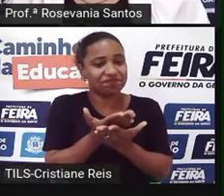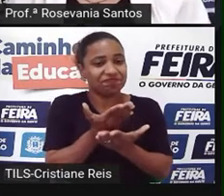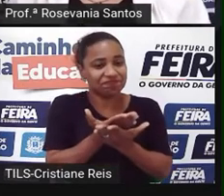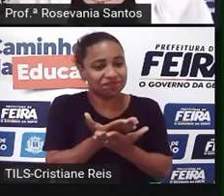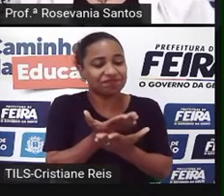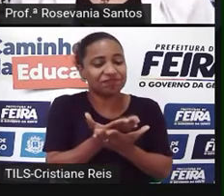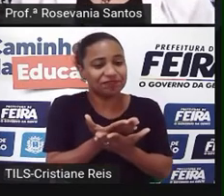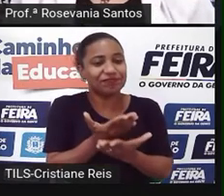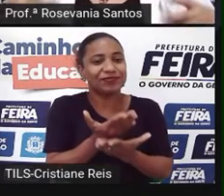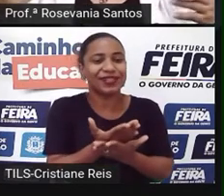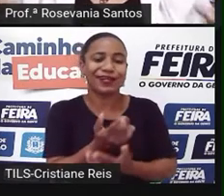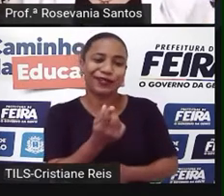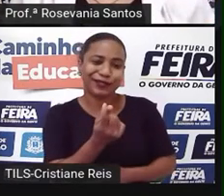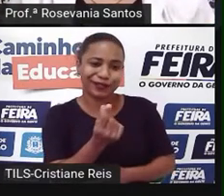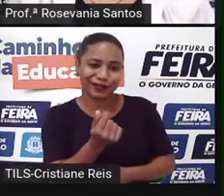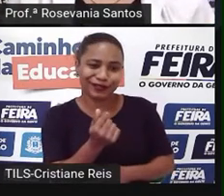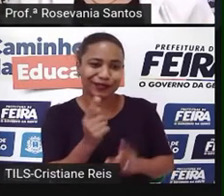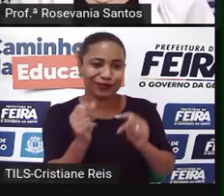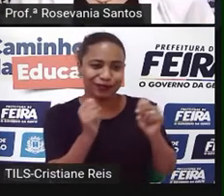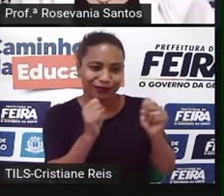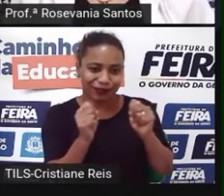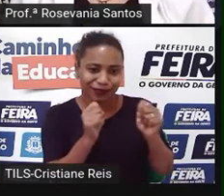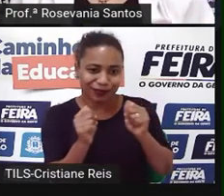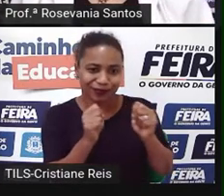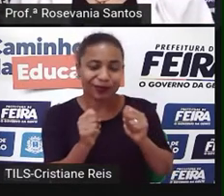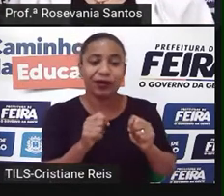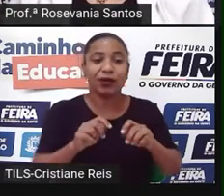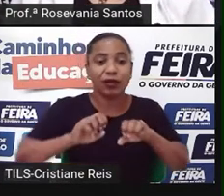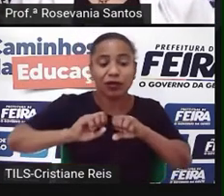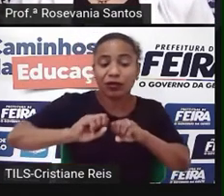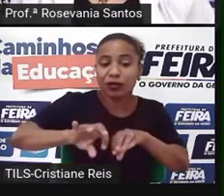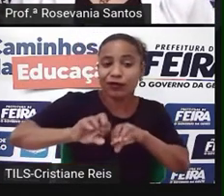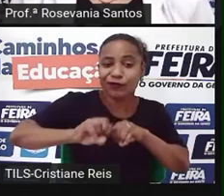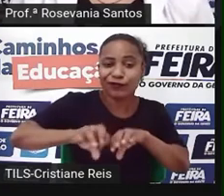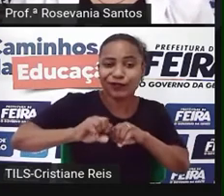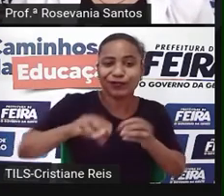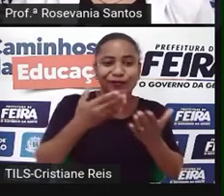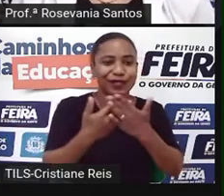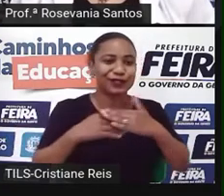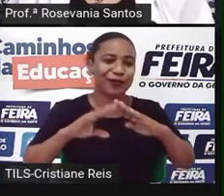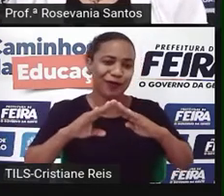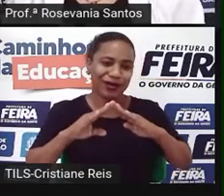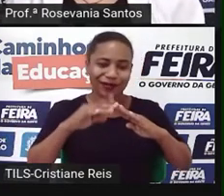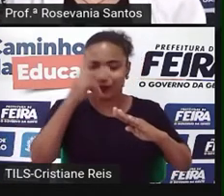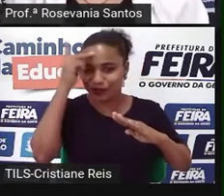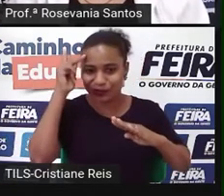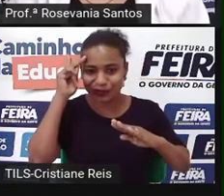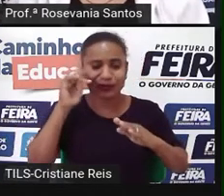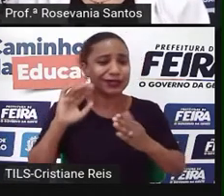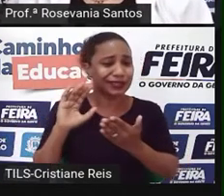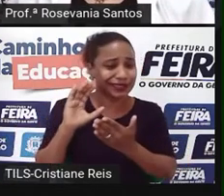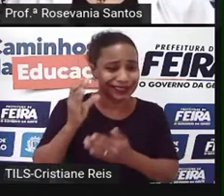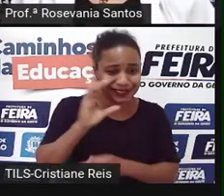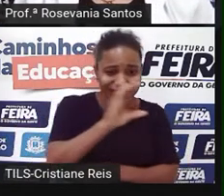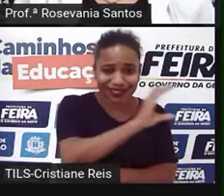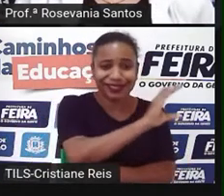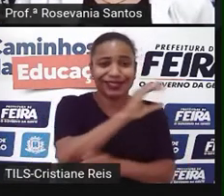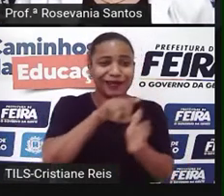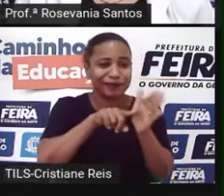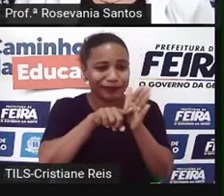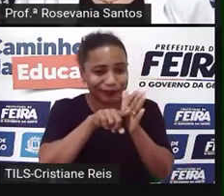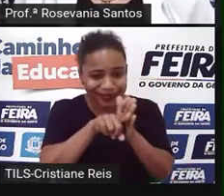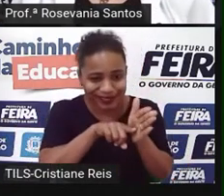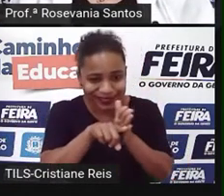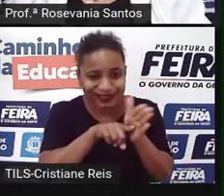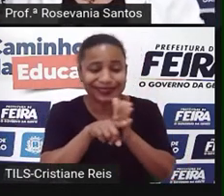população, ela se educasse, então investiu na educação da população e em ciência. Então o que que